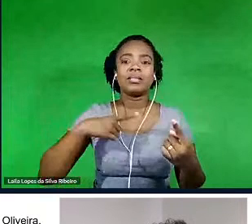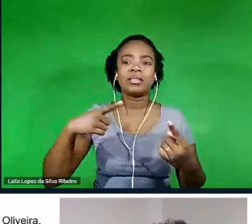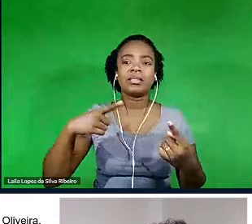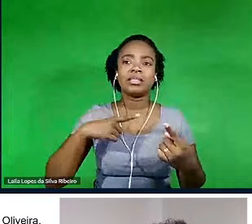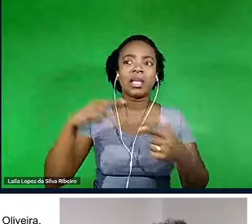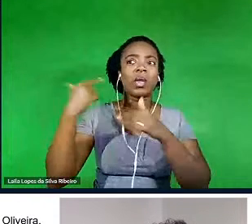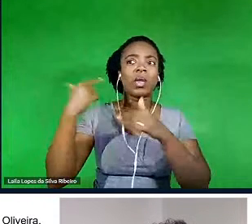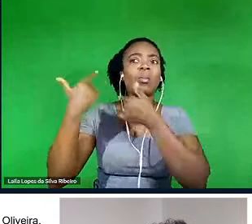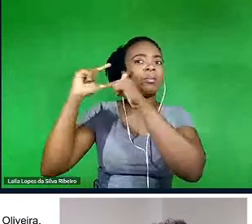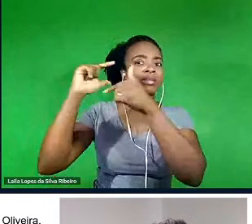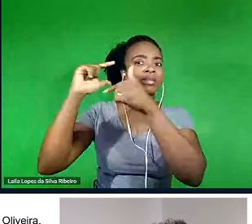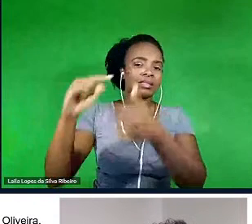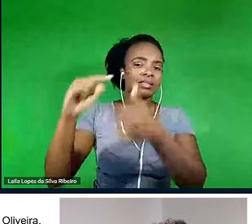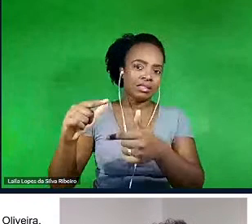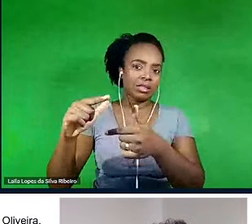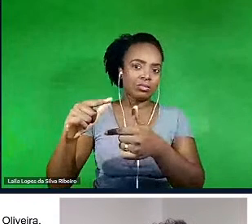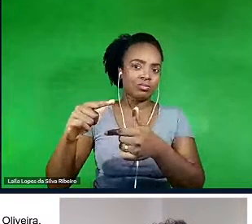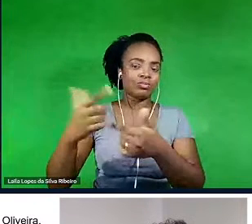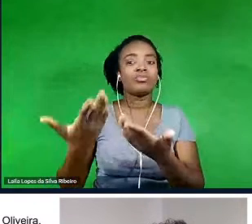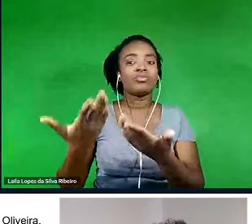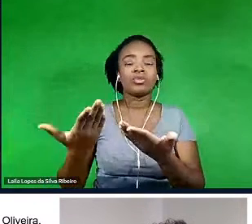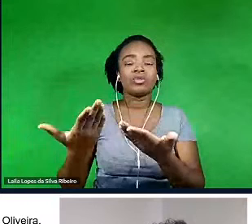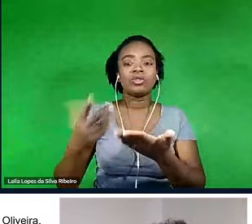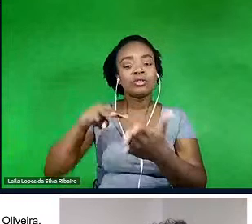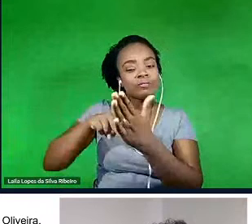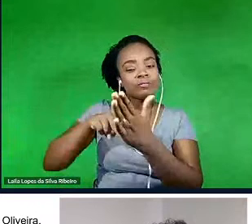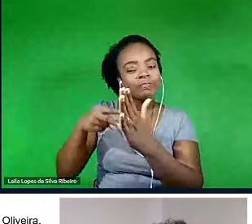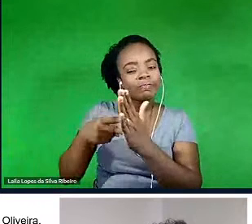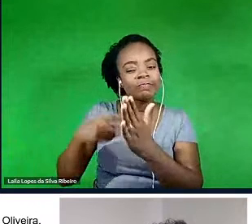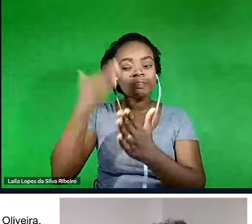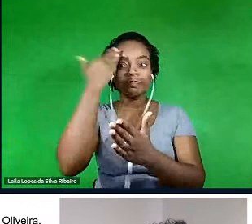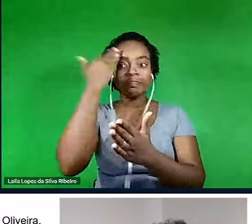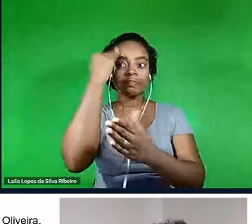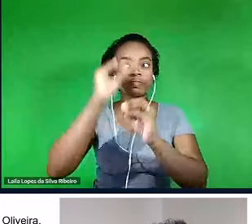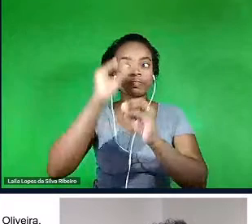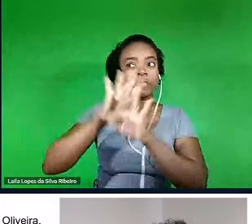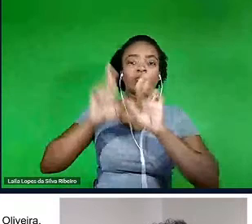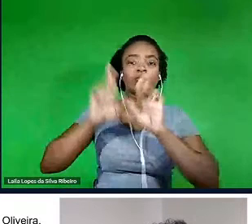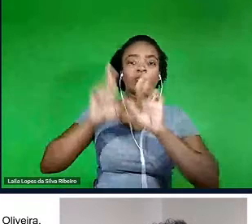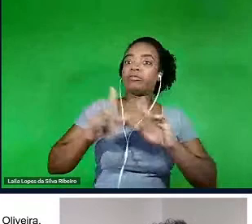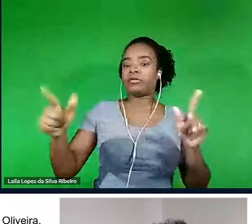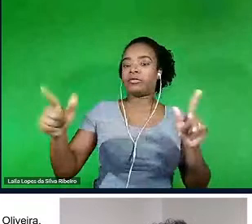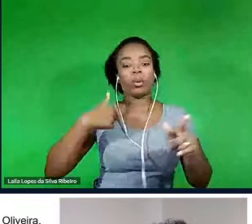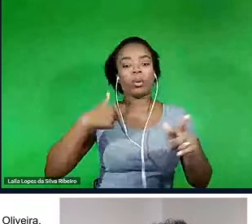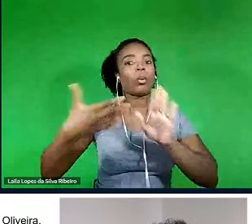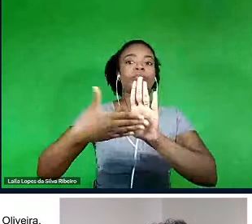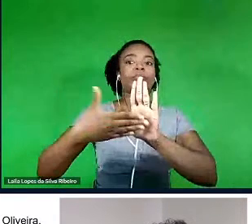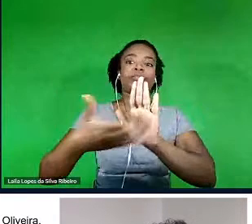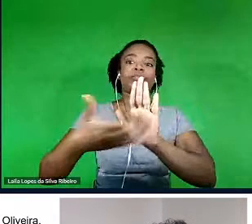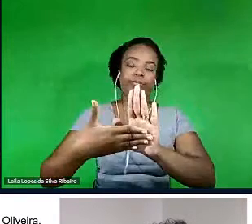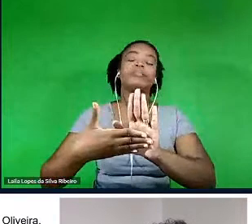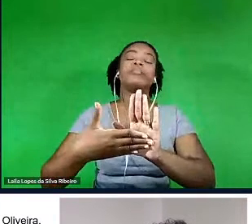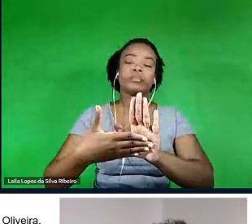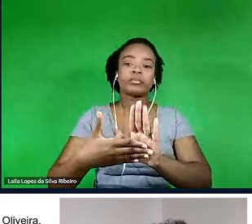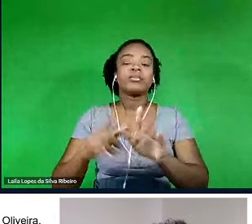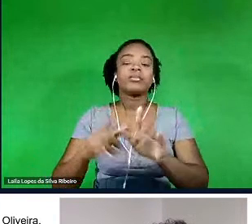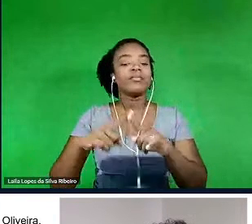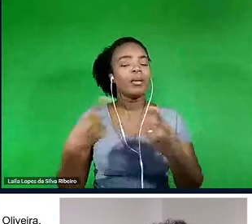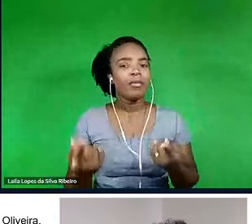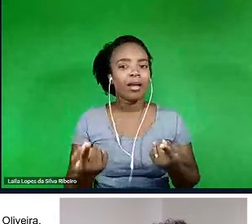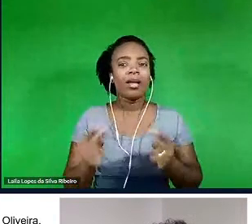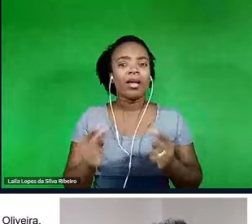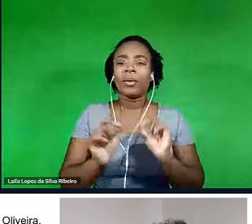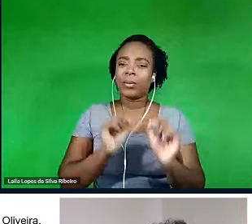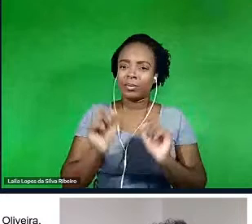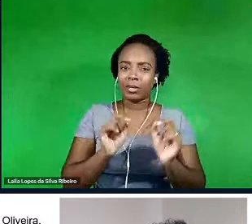interpretação diferente da que eu estou propondo. O, quanto ao problema, eu acho que a gente, é, é importante levantar